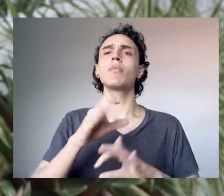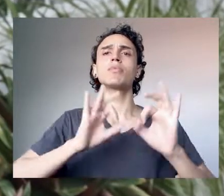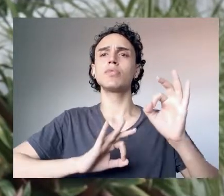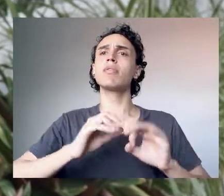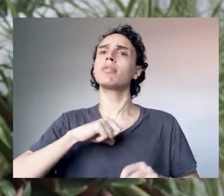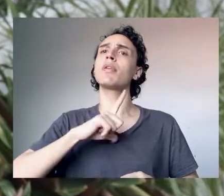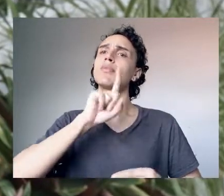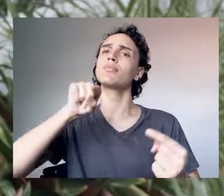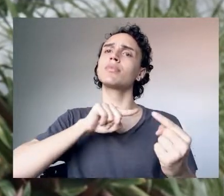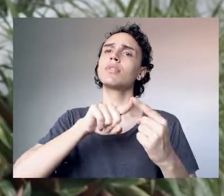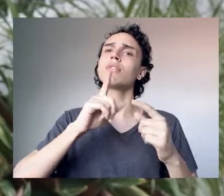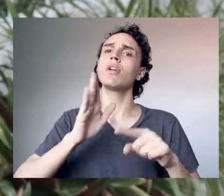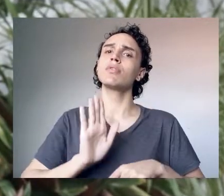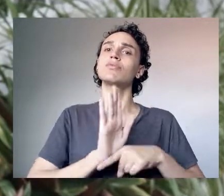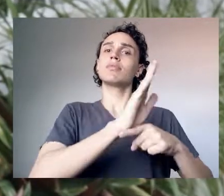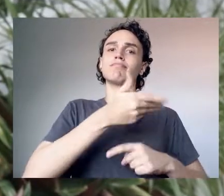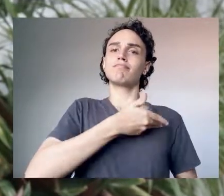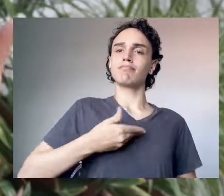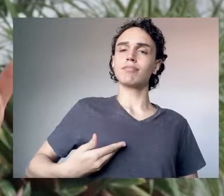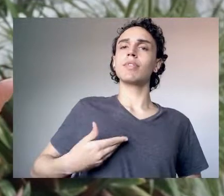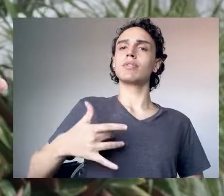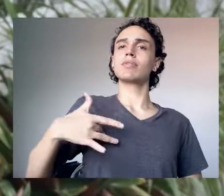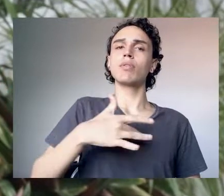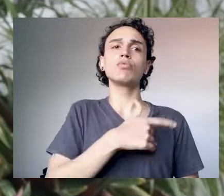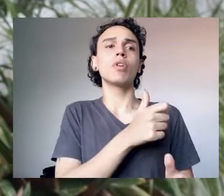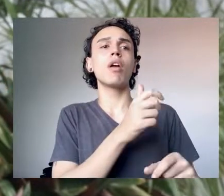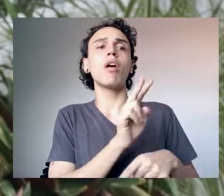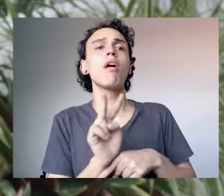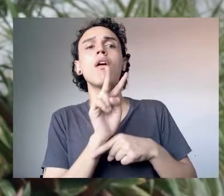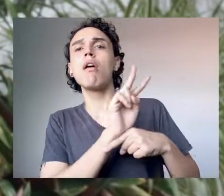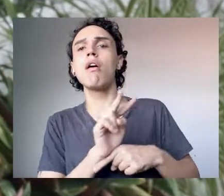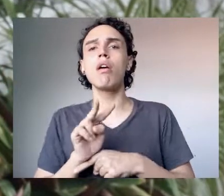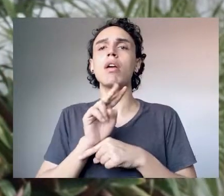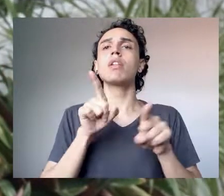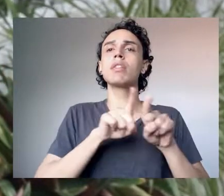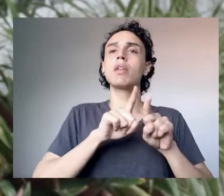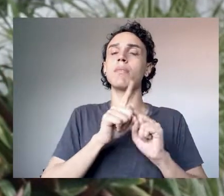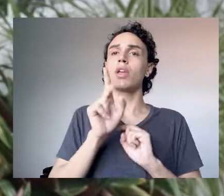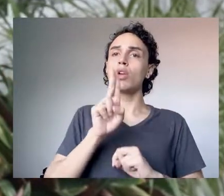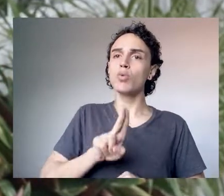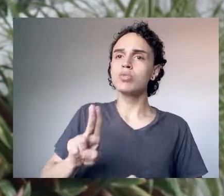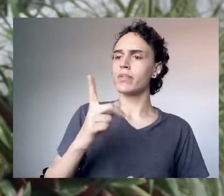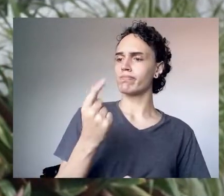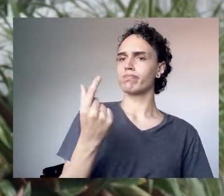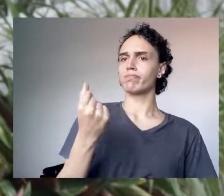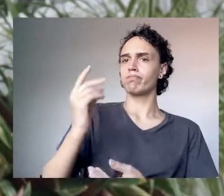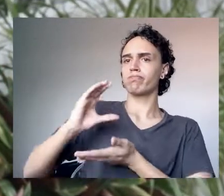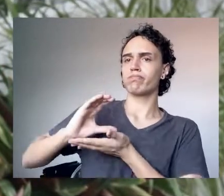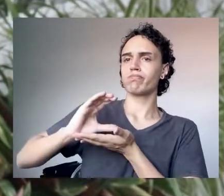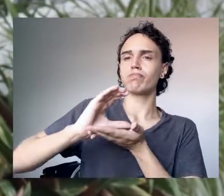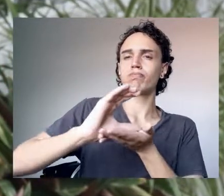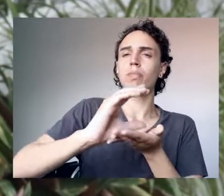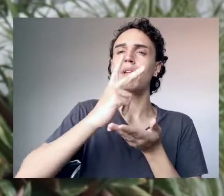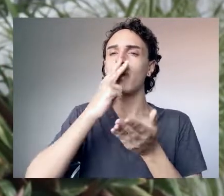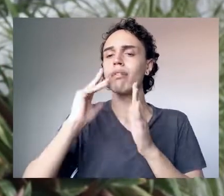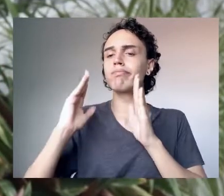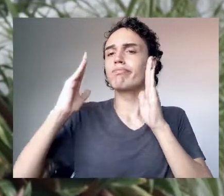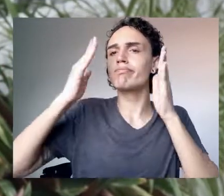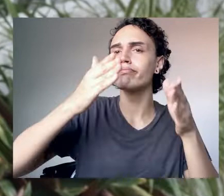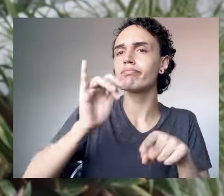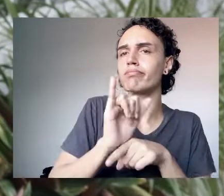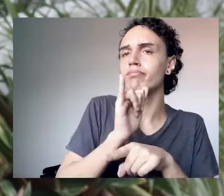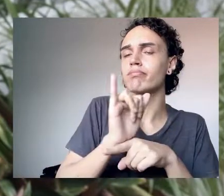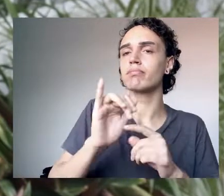auxiliar as autoridades de saúde a monitorar isso e de utilizar os recursos financeiros de uma forma um pouco mais